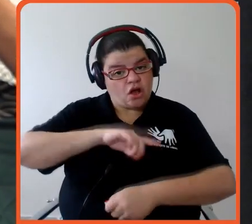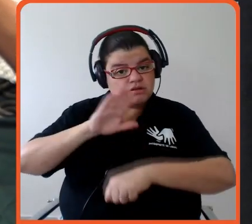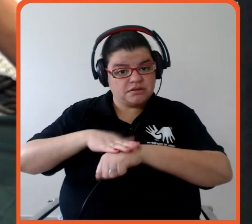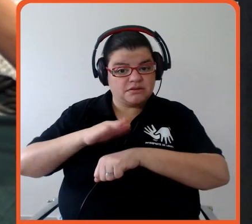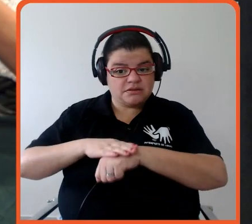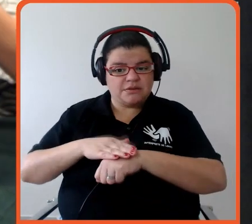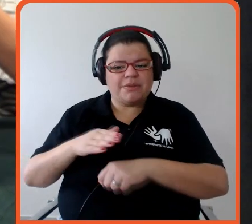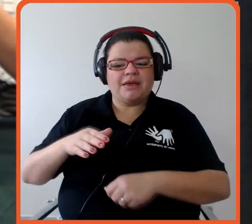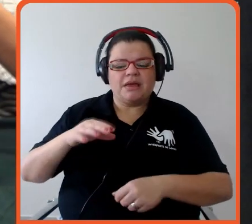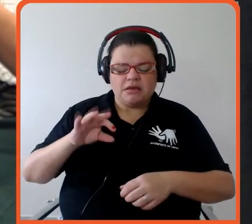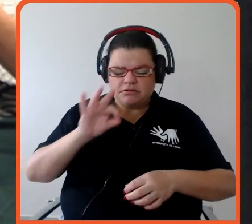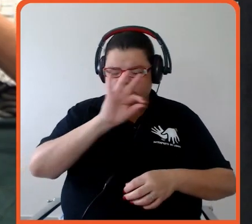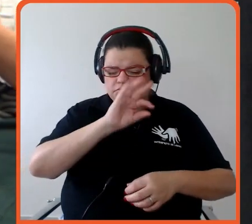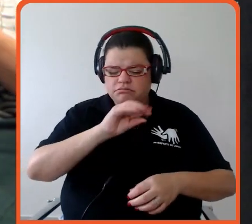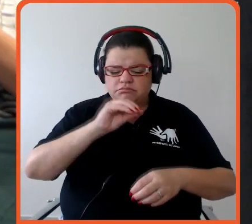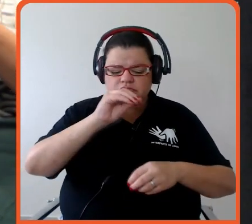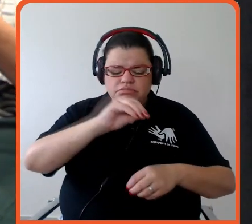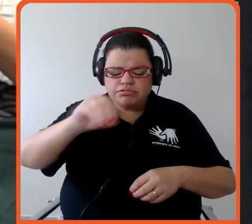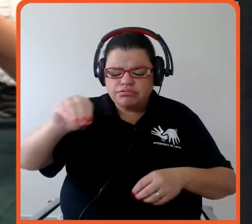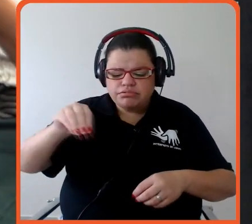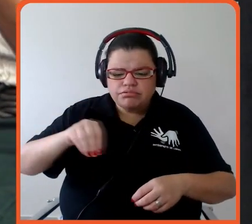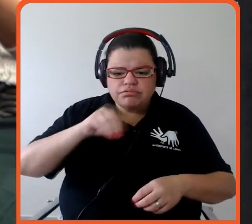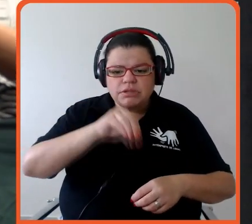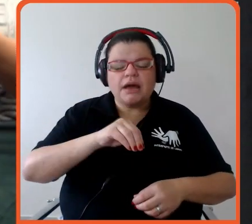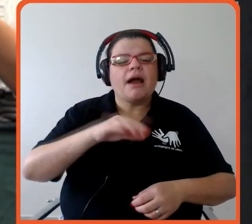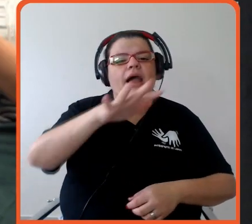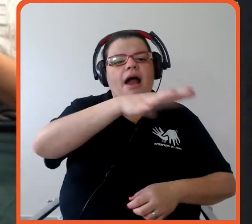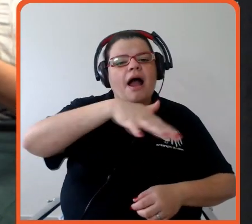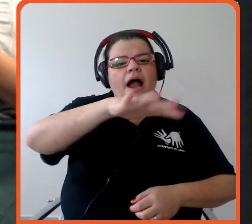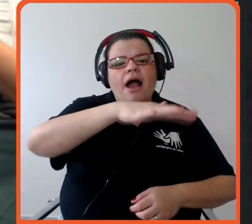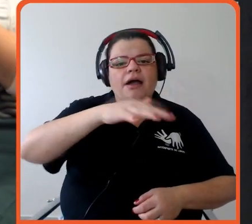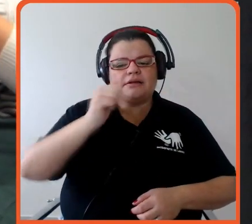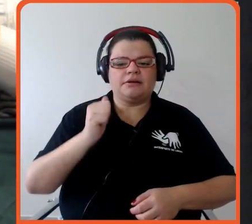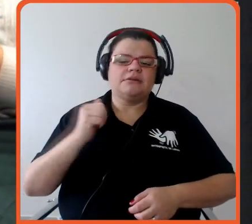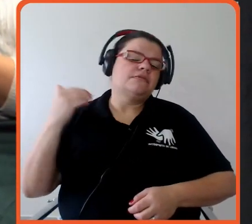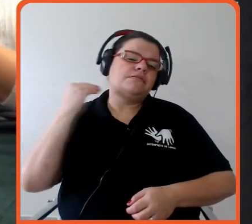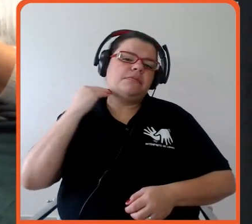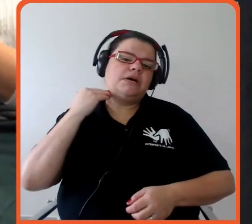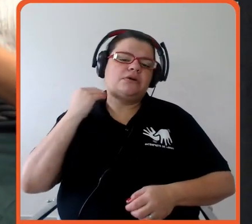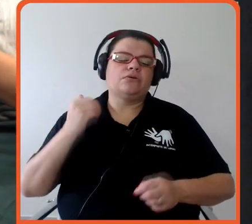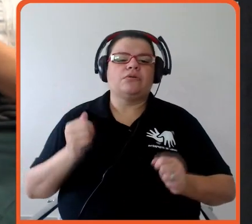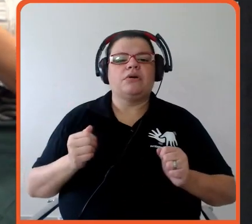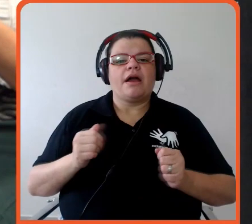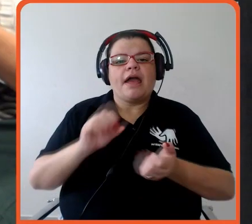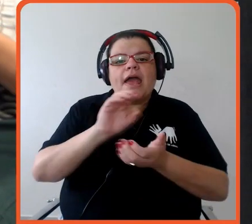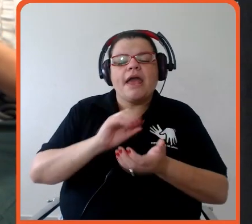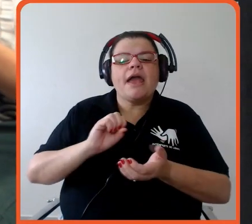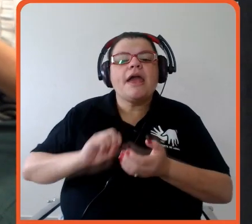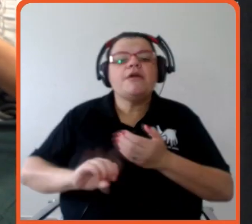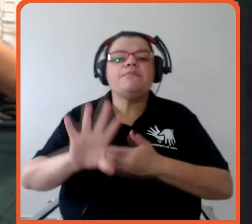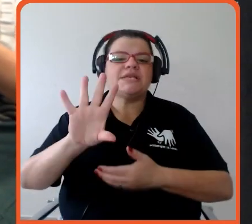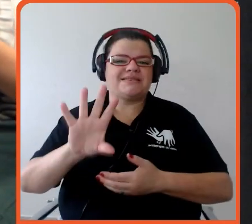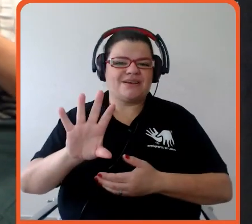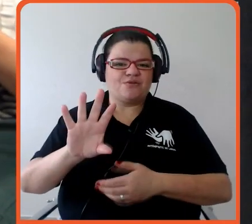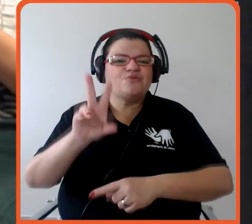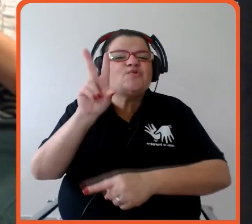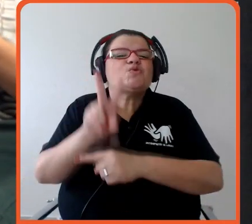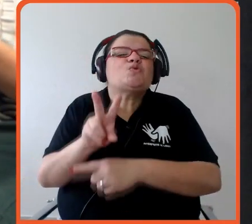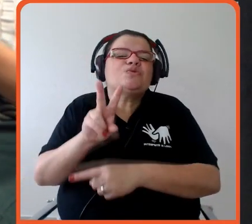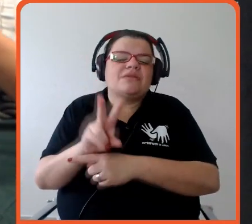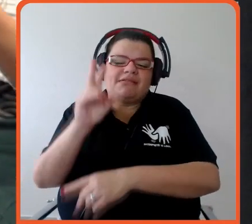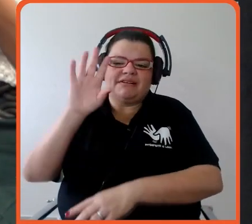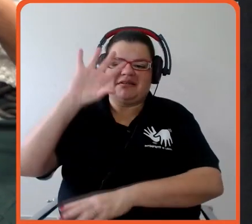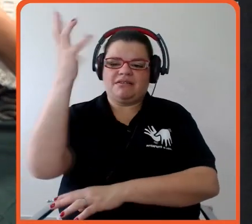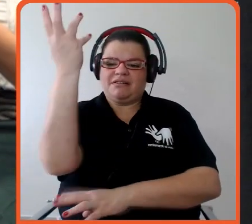conversa com as várias áreas do banco. Então o investment bank, a empresa quer fazer uma emissão, uma emissão sustentável. Quais são os